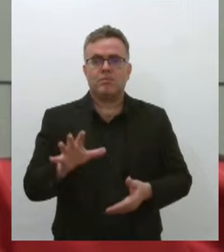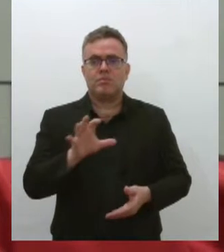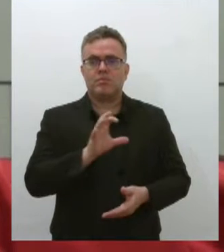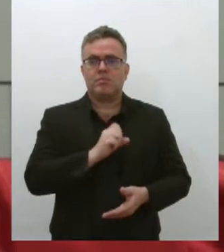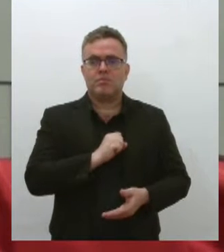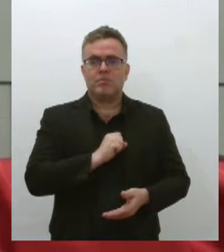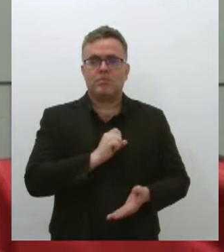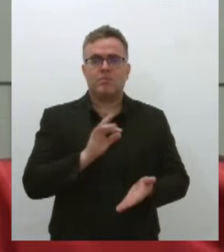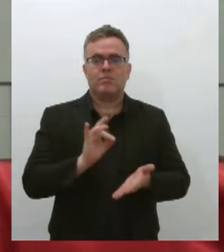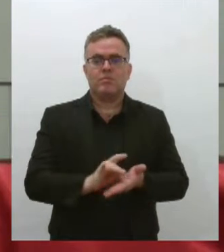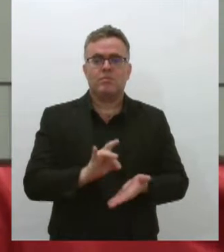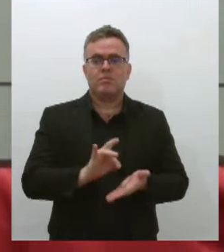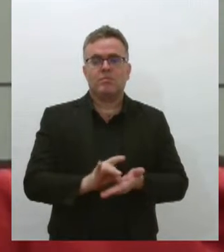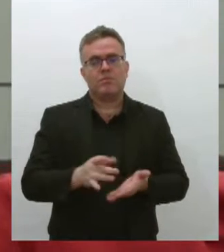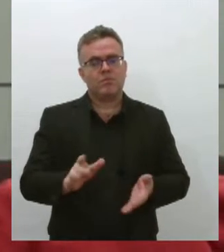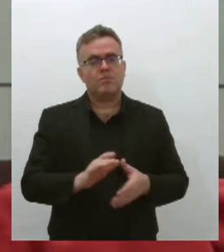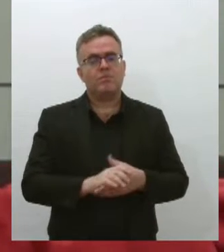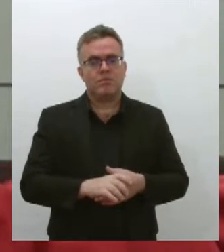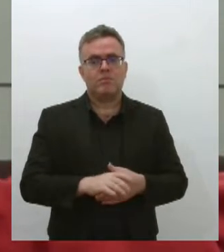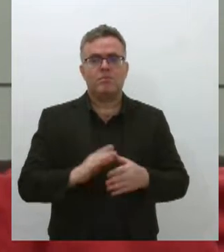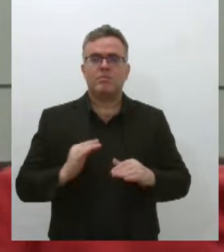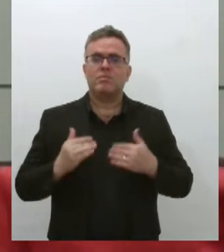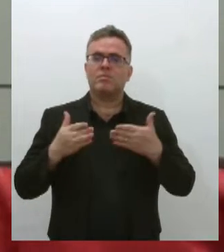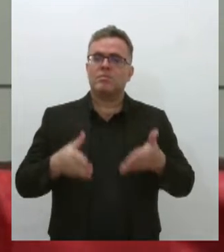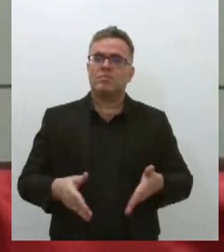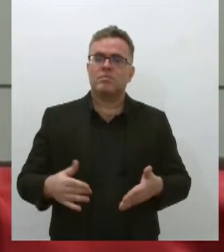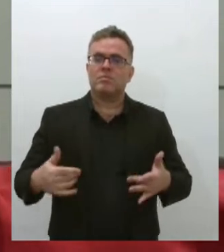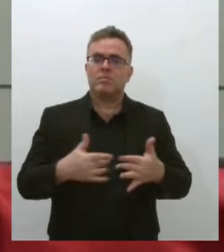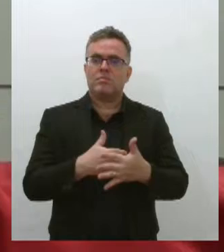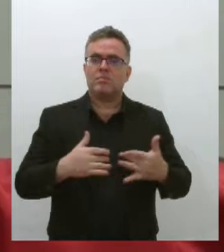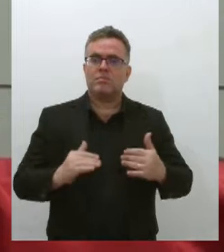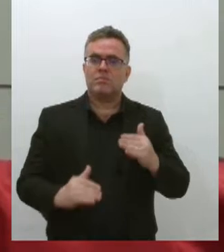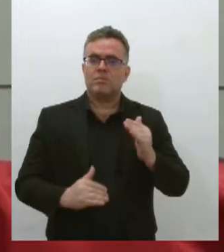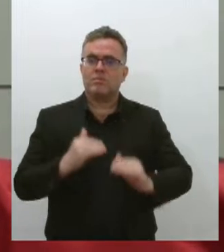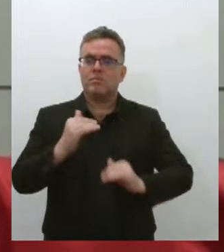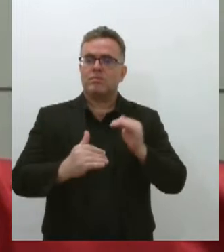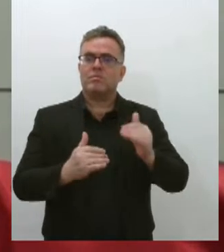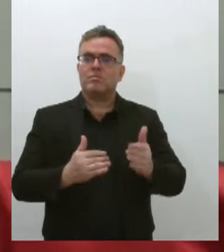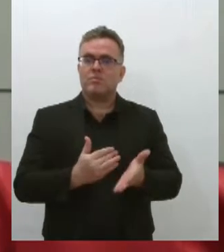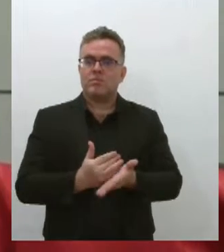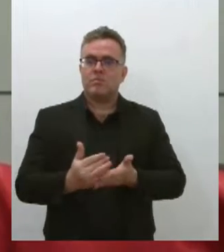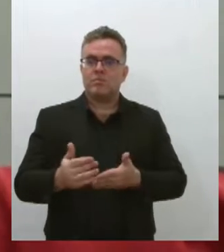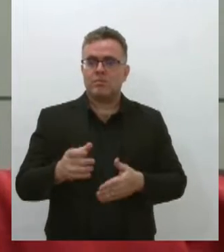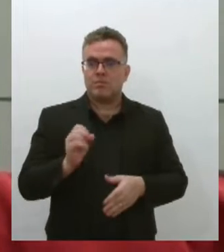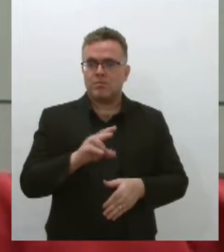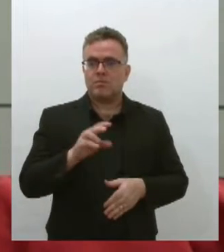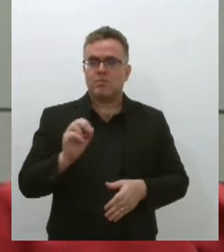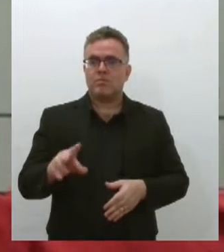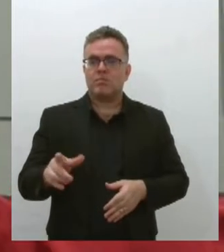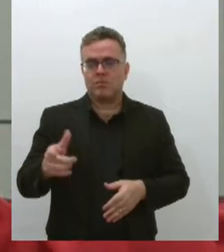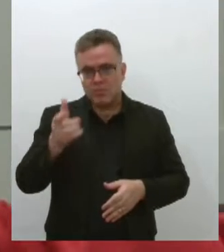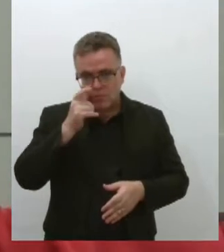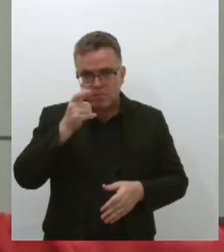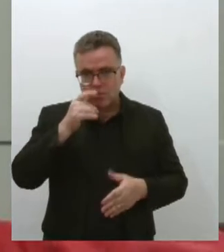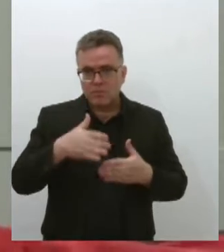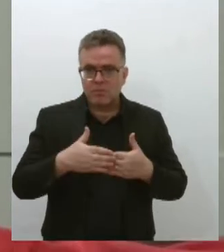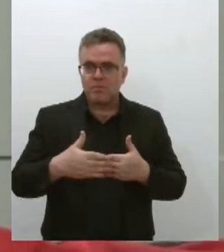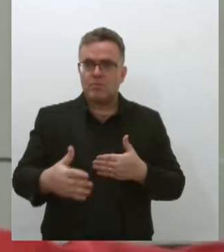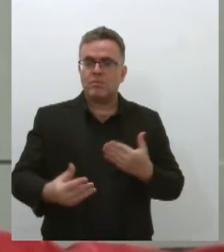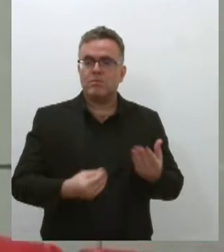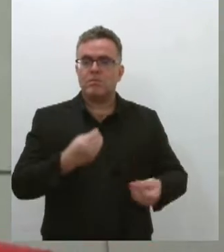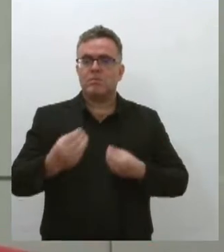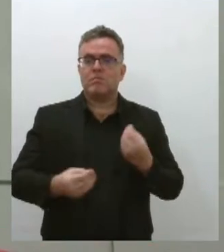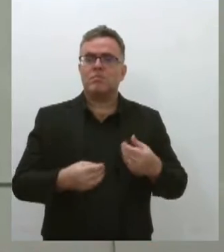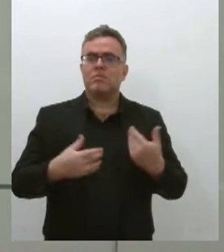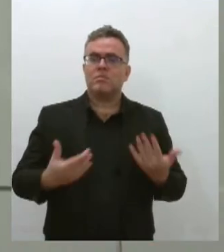porque quando eu cheguei aqui, a cidade estaria em desenvolvimento, que eu acompanhei e consegui acompanhar, e não só acompanhar, construir